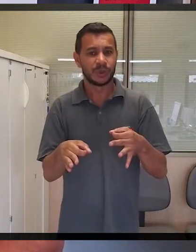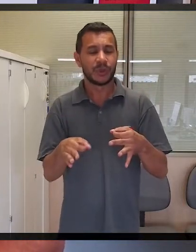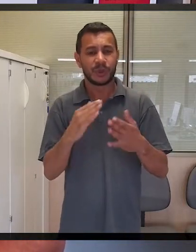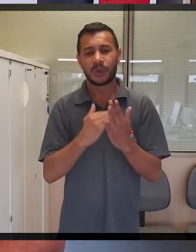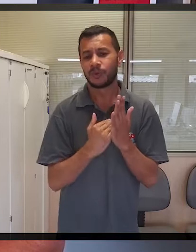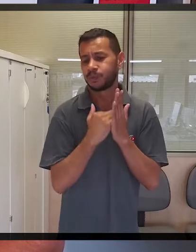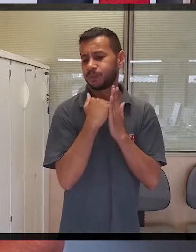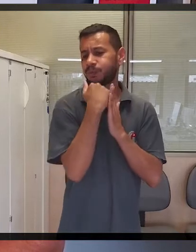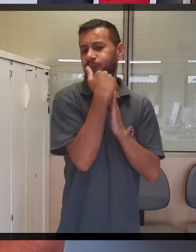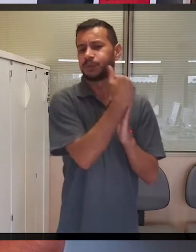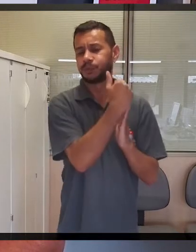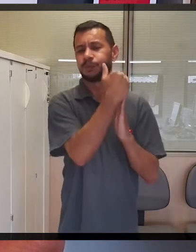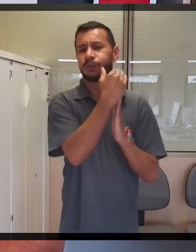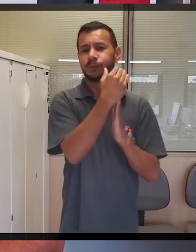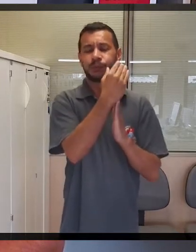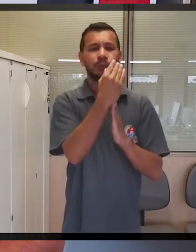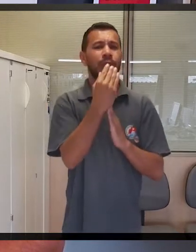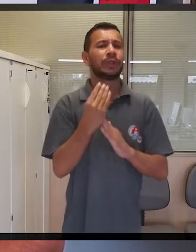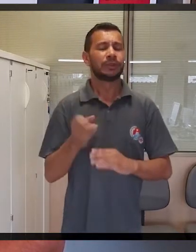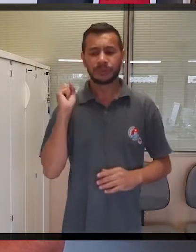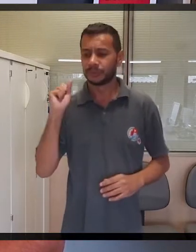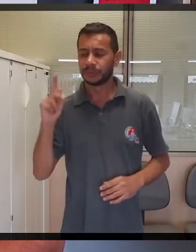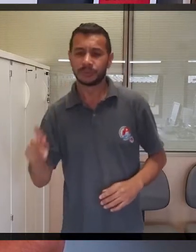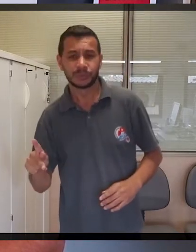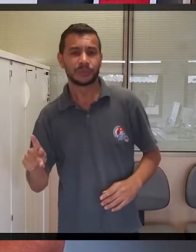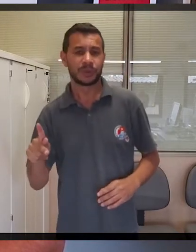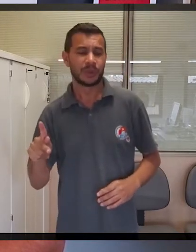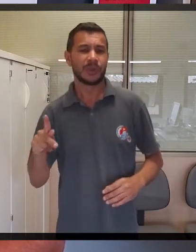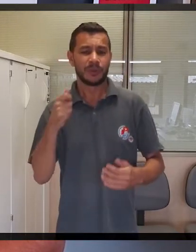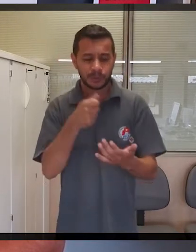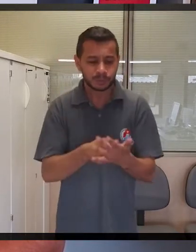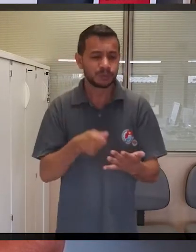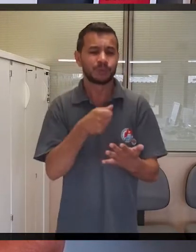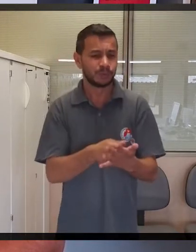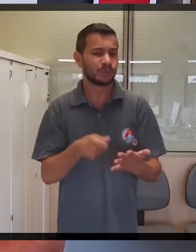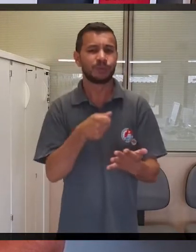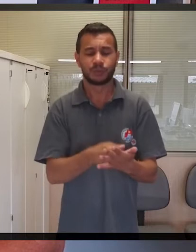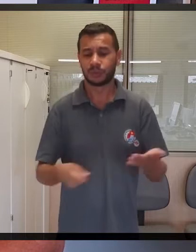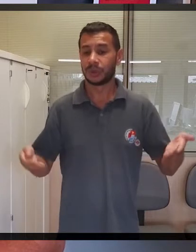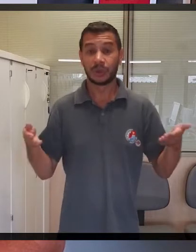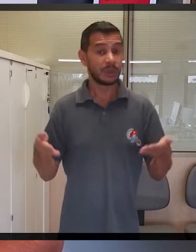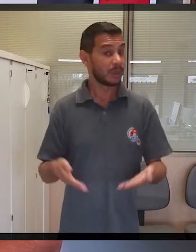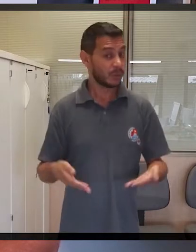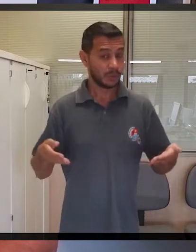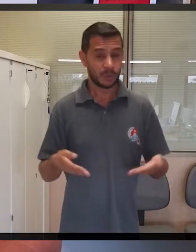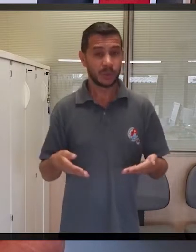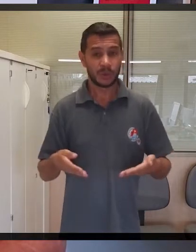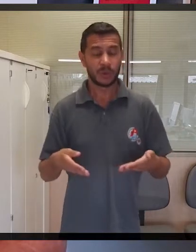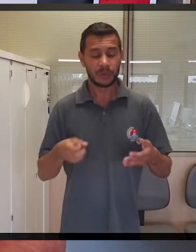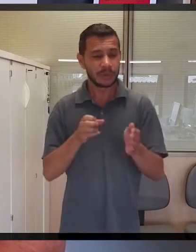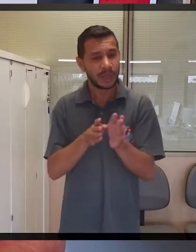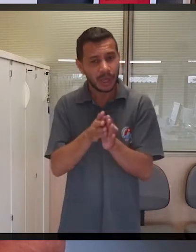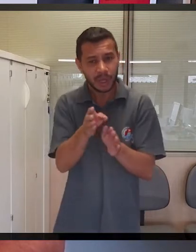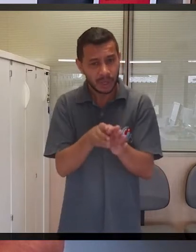de aumentar o nosso benefício e possibilita a nós de estar lutando. Então, agora, a